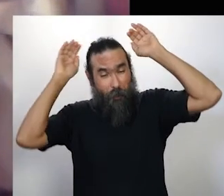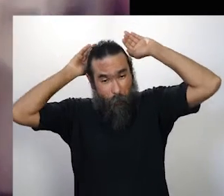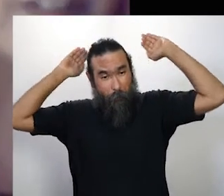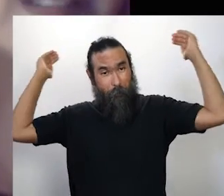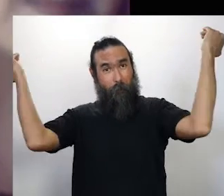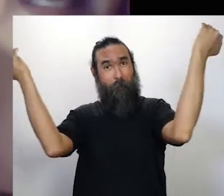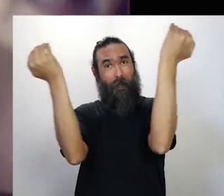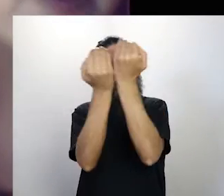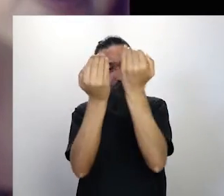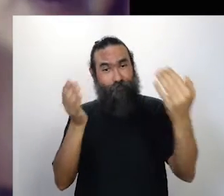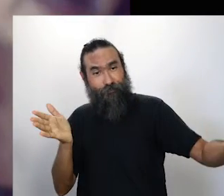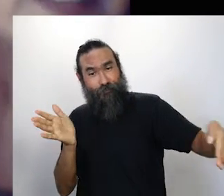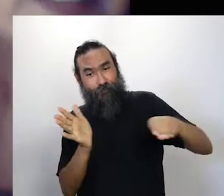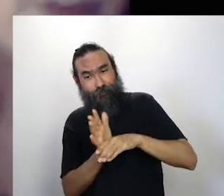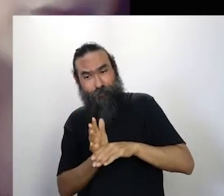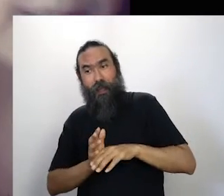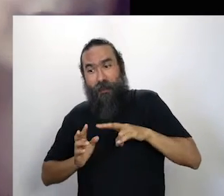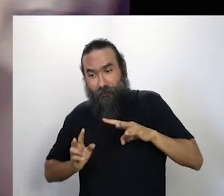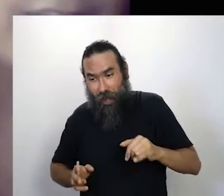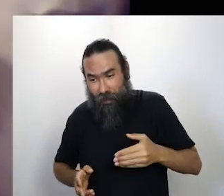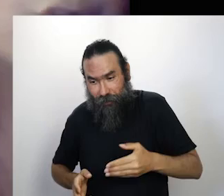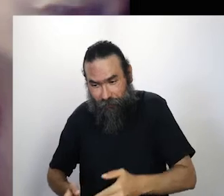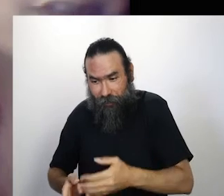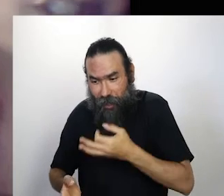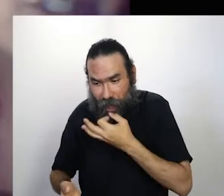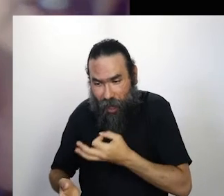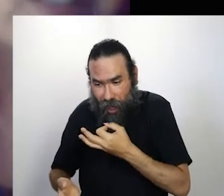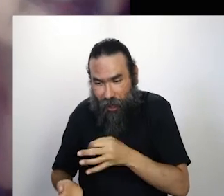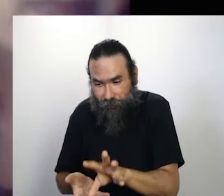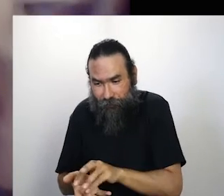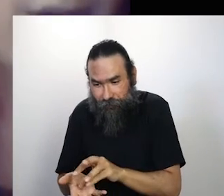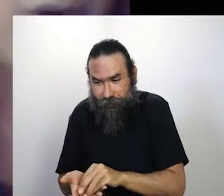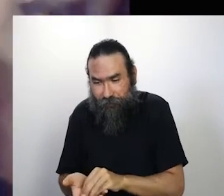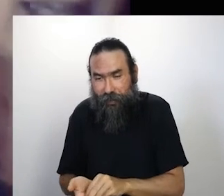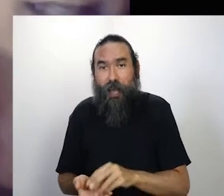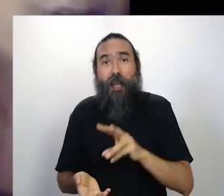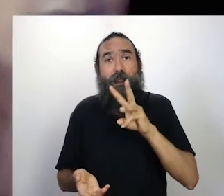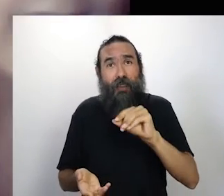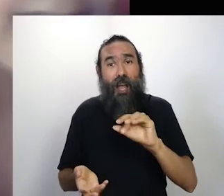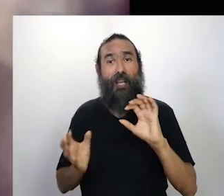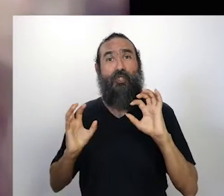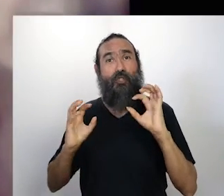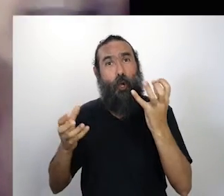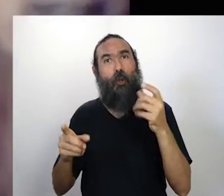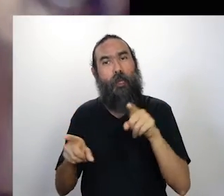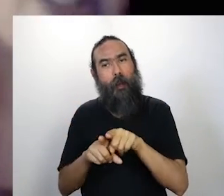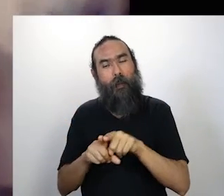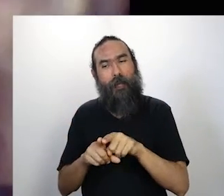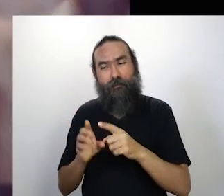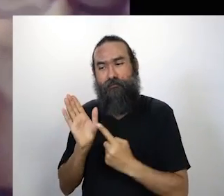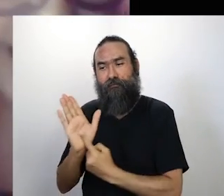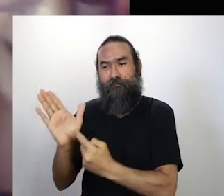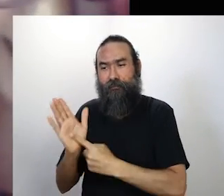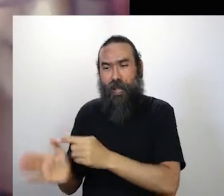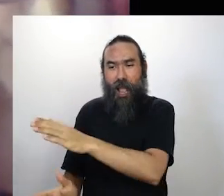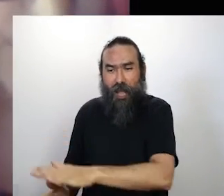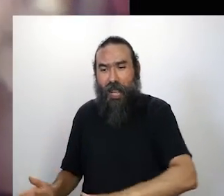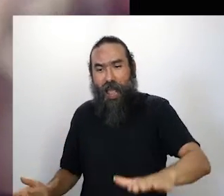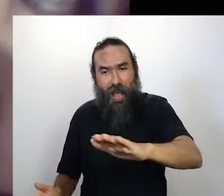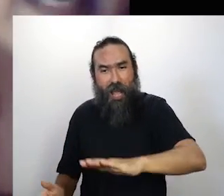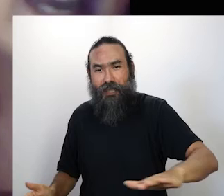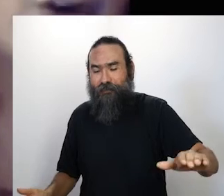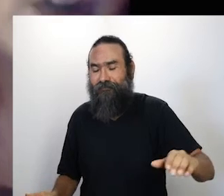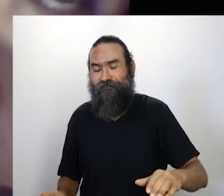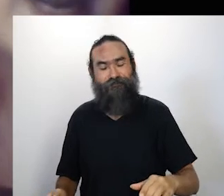Eu estava também... O Mauaca estava com uma temporada de shows infantis para rolar na sequência no mês seguinte, também perdemos.